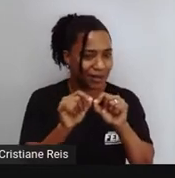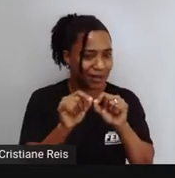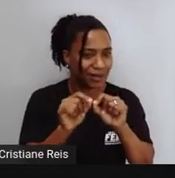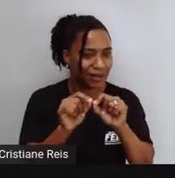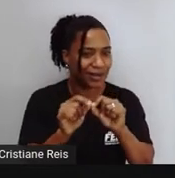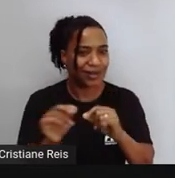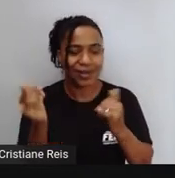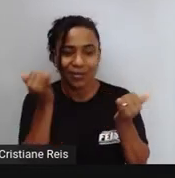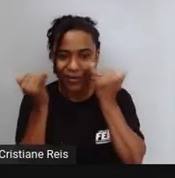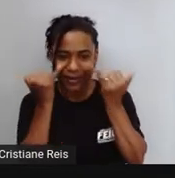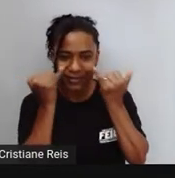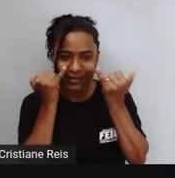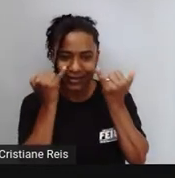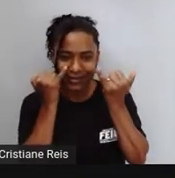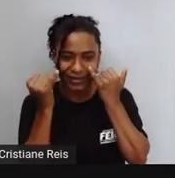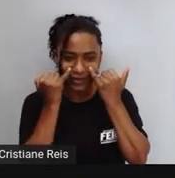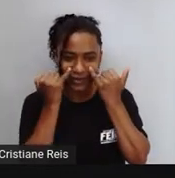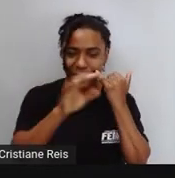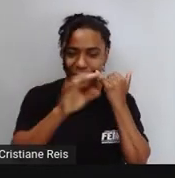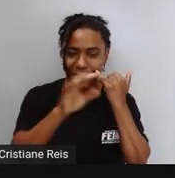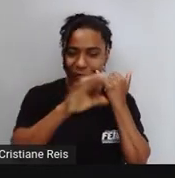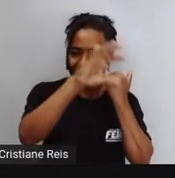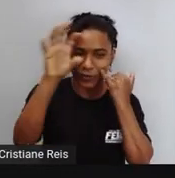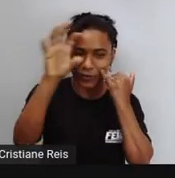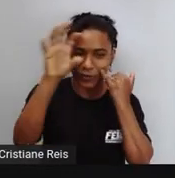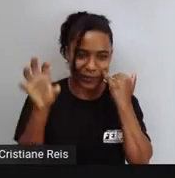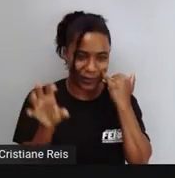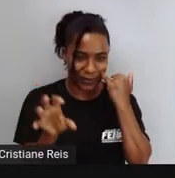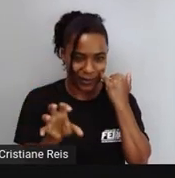Então vamos ler comigo este conceito em inglês